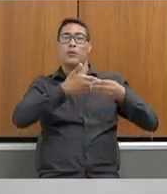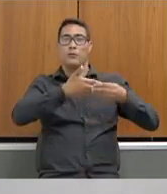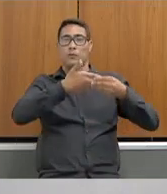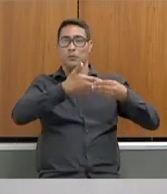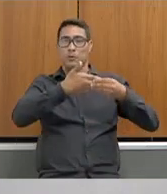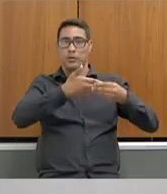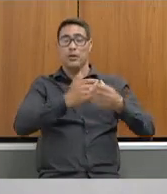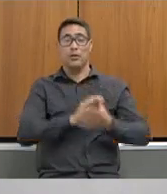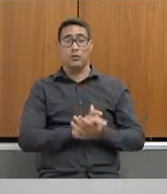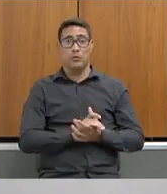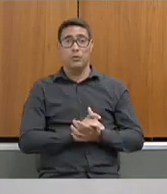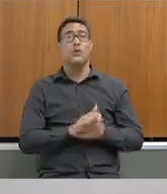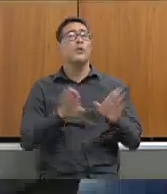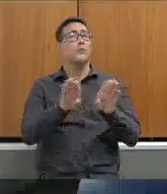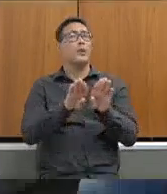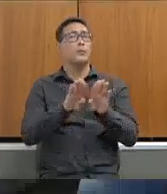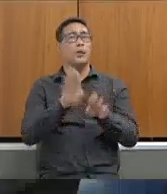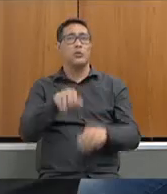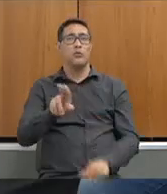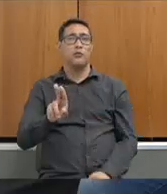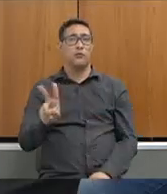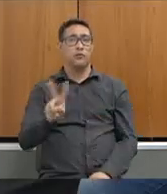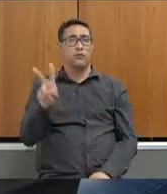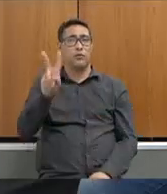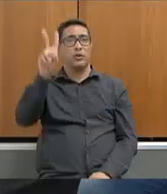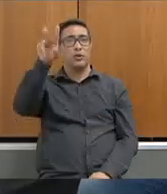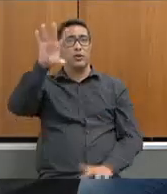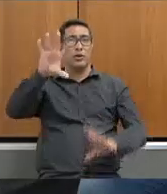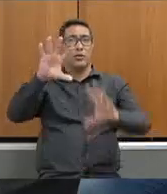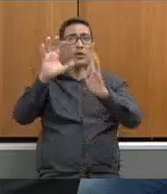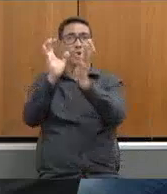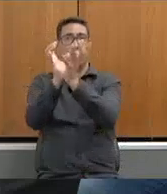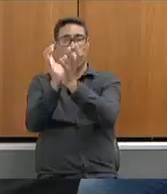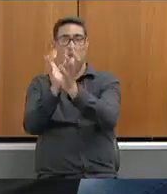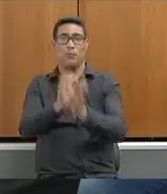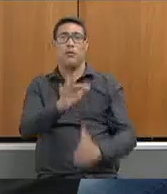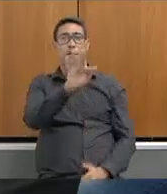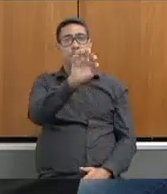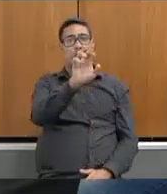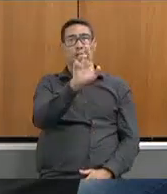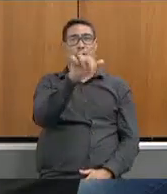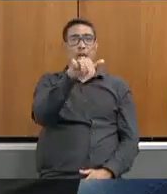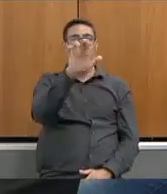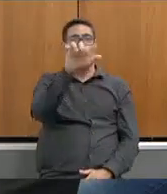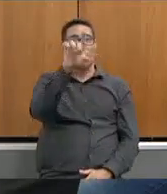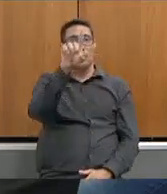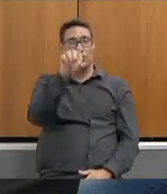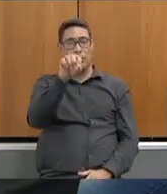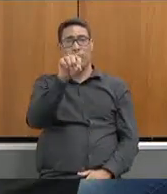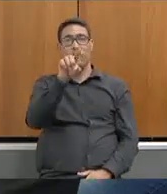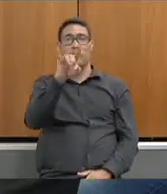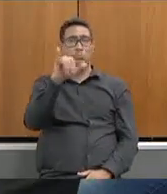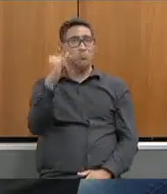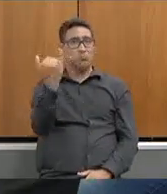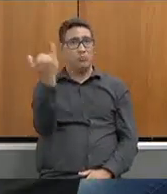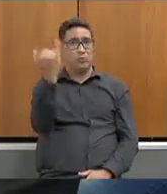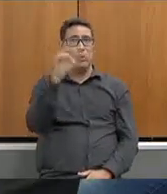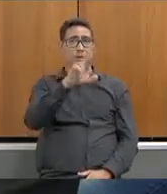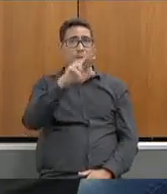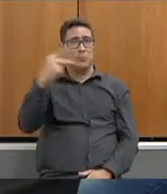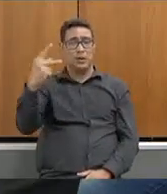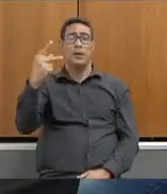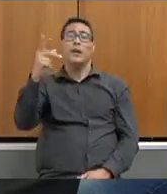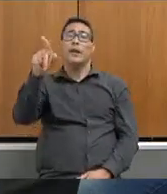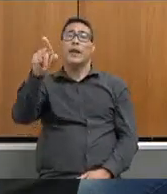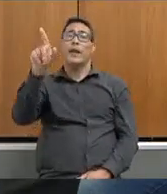cumprimento também toda a sua valorosa equipe, o Fernando Sete, que dá relações institucionais, muito importante, o seu